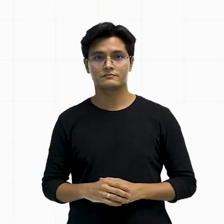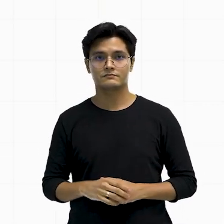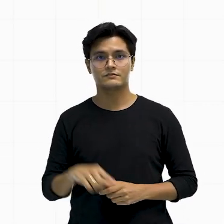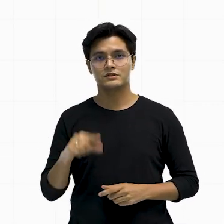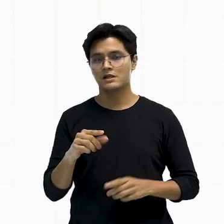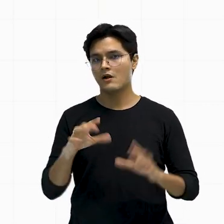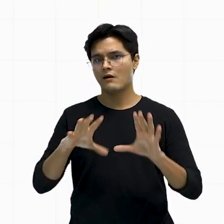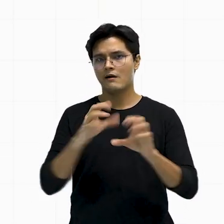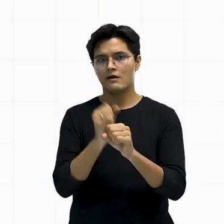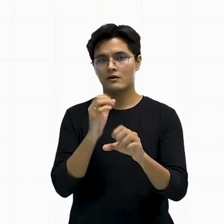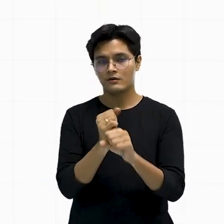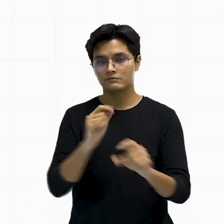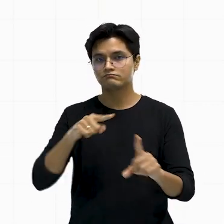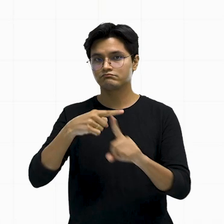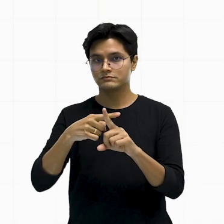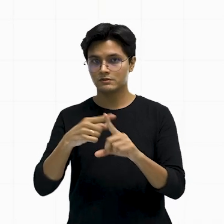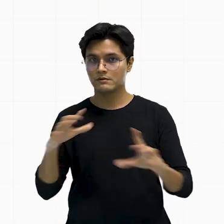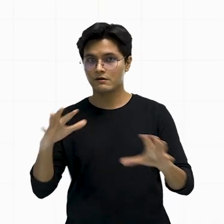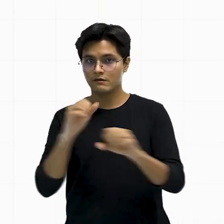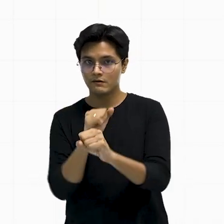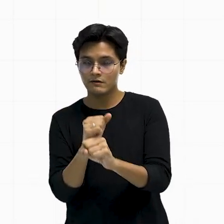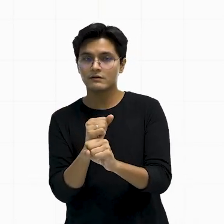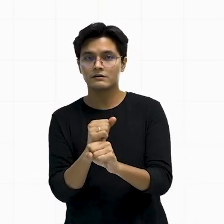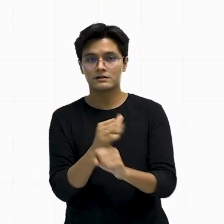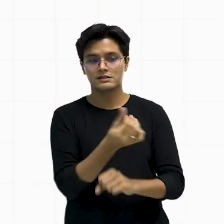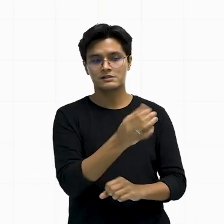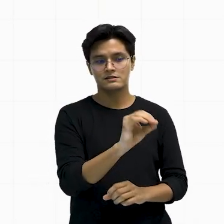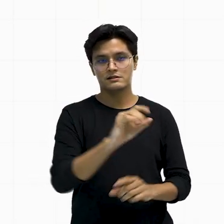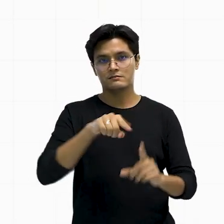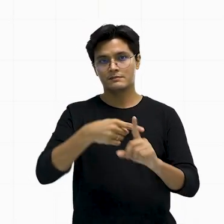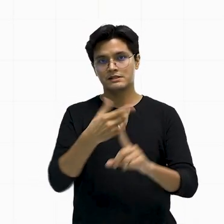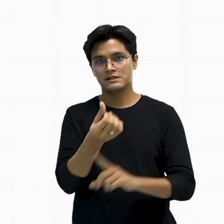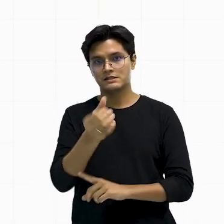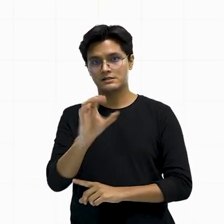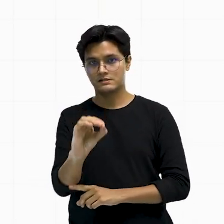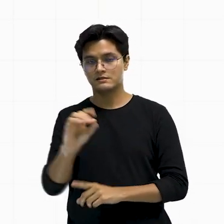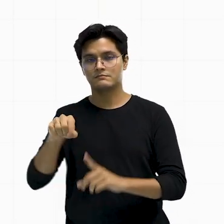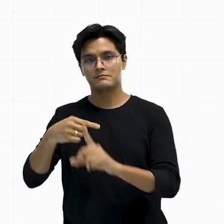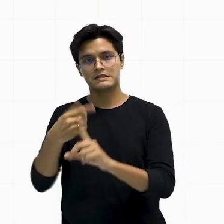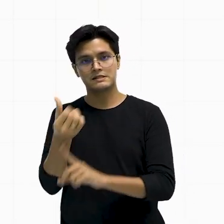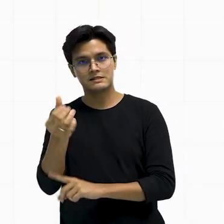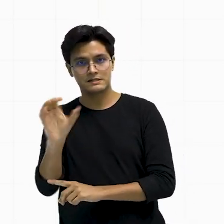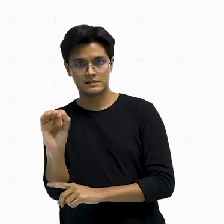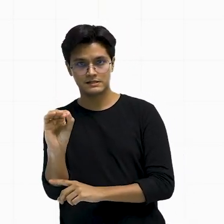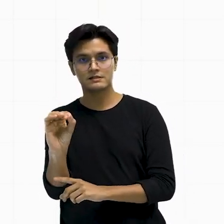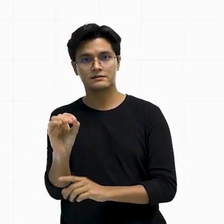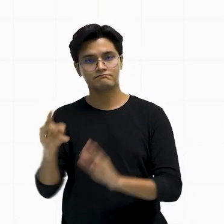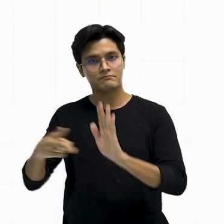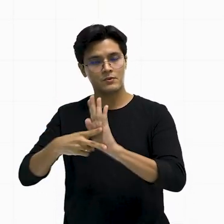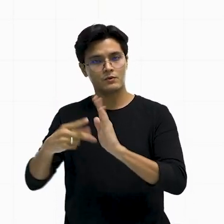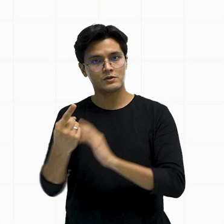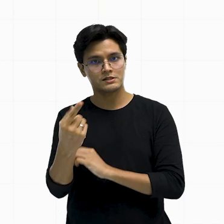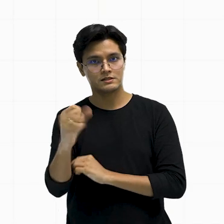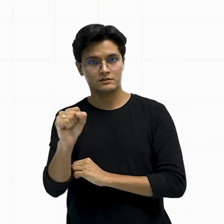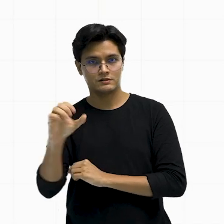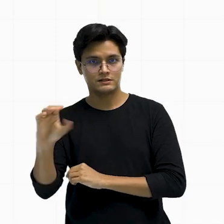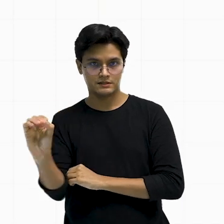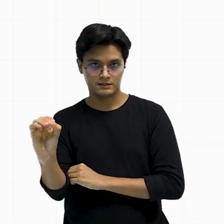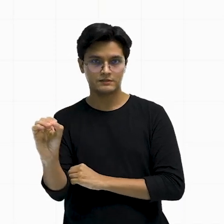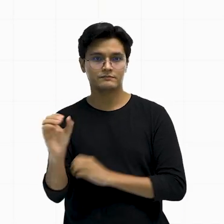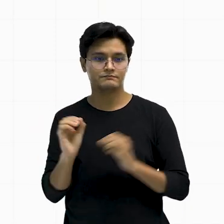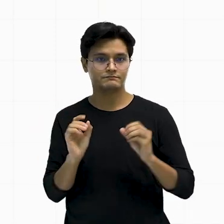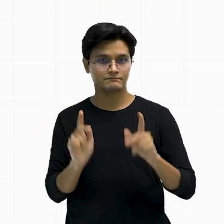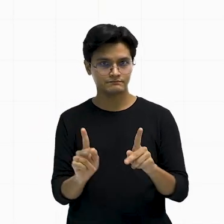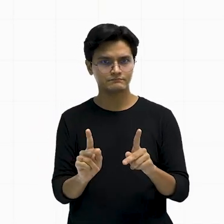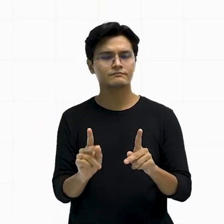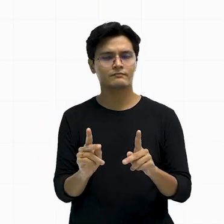ângulos, 60 mais 60 mais 60, tem que dar os 180 graus. Bacana? Bom, pensa comigo